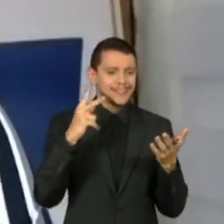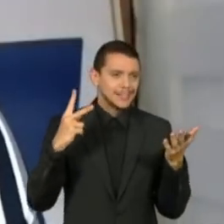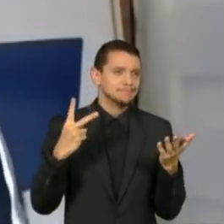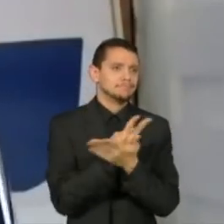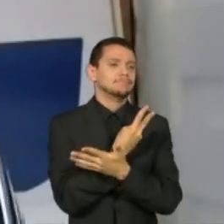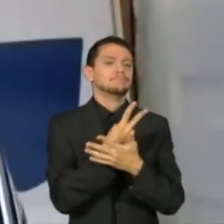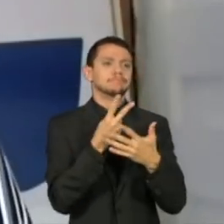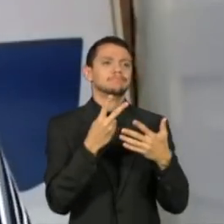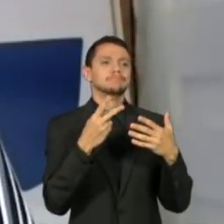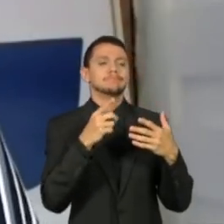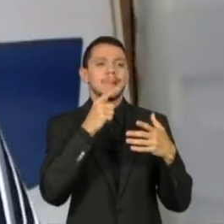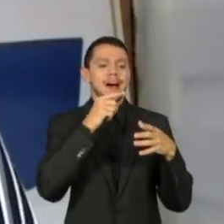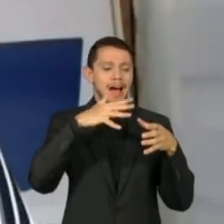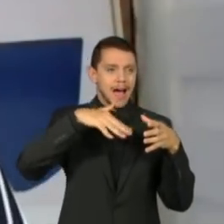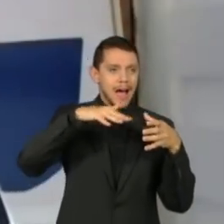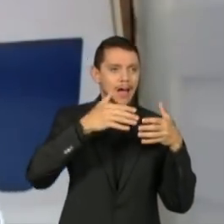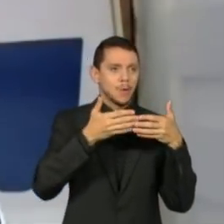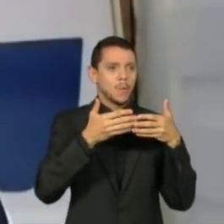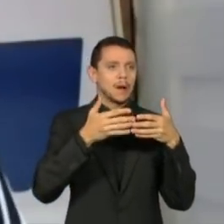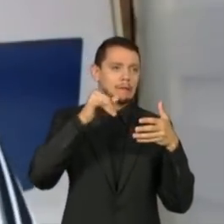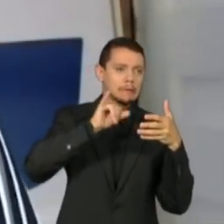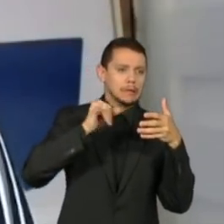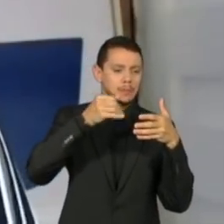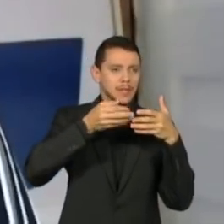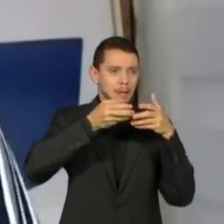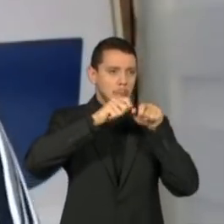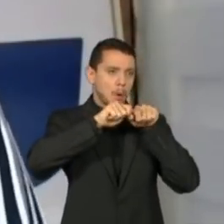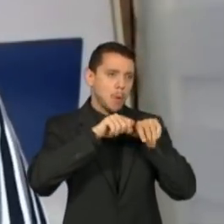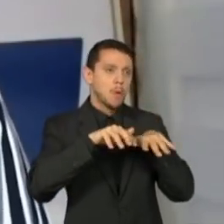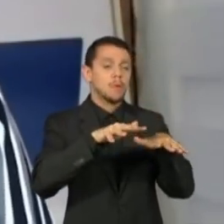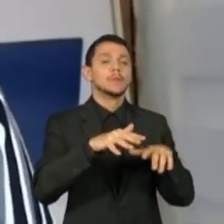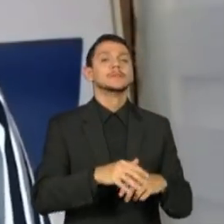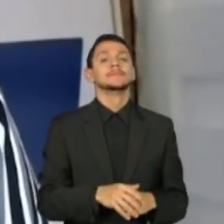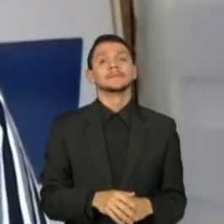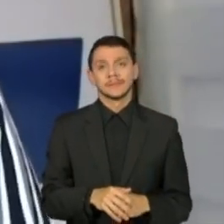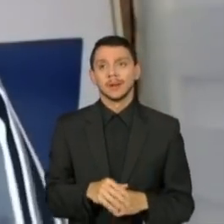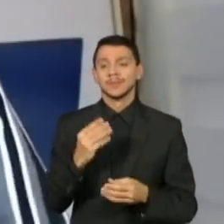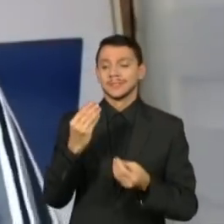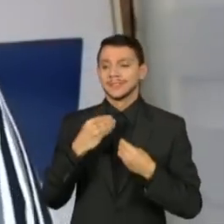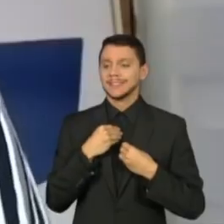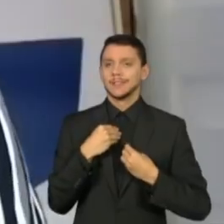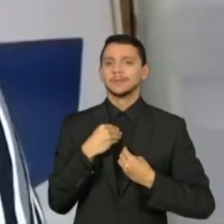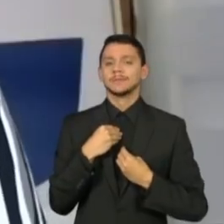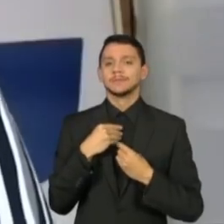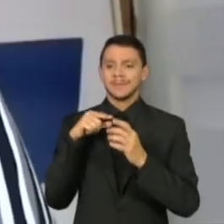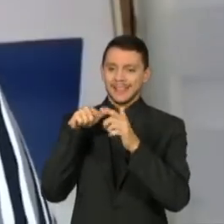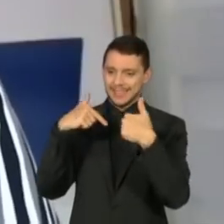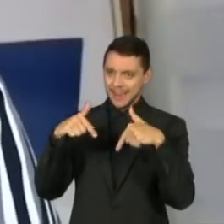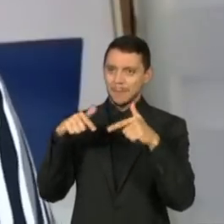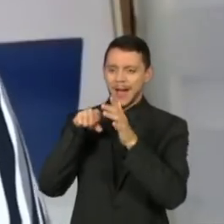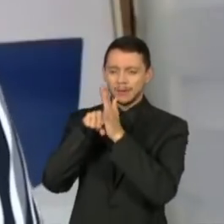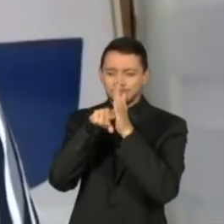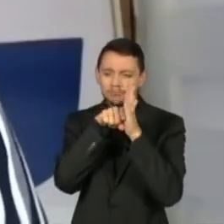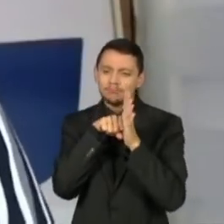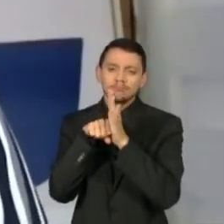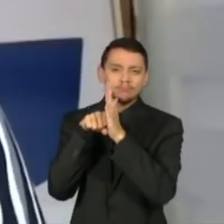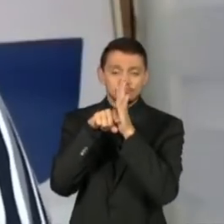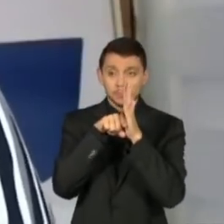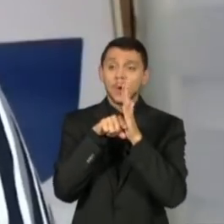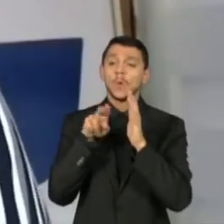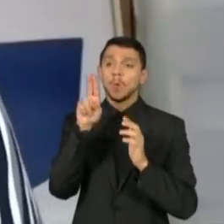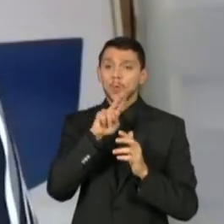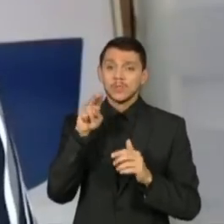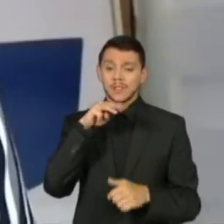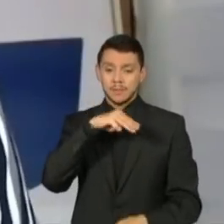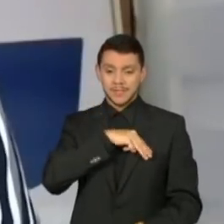Eu acho que esse trabalho investigativo e também a partir das investigações do Ministério